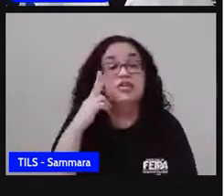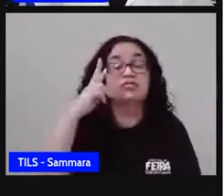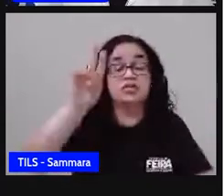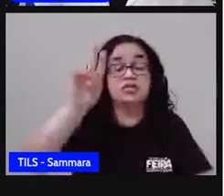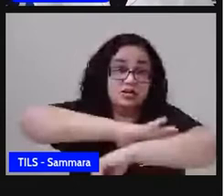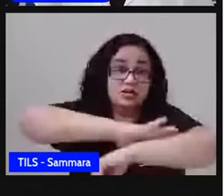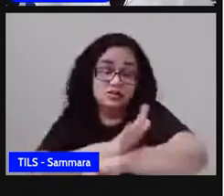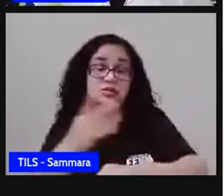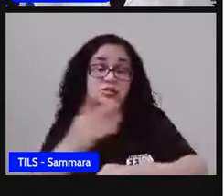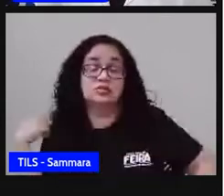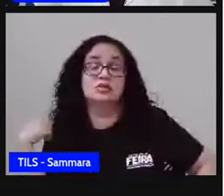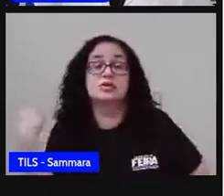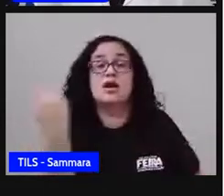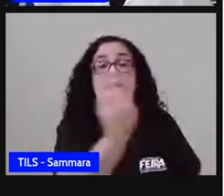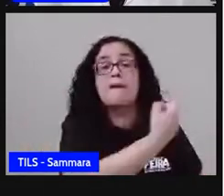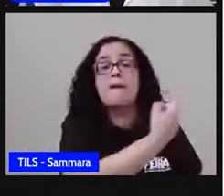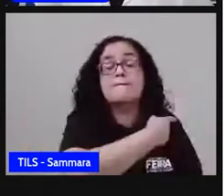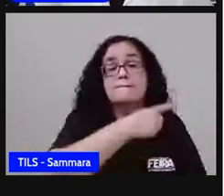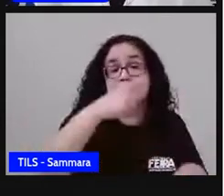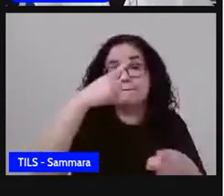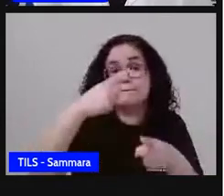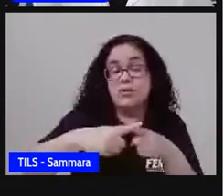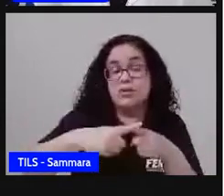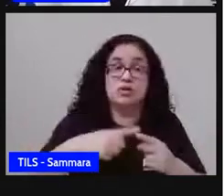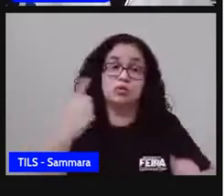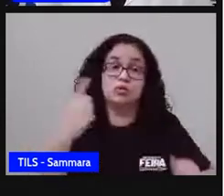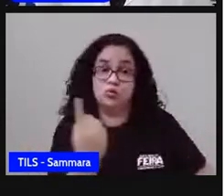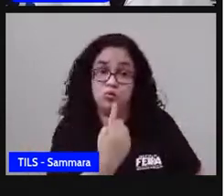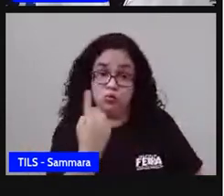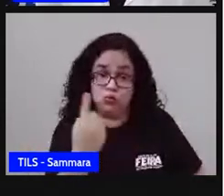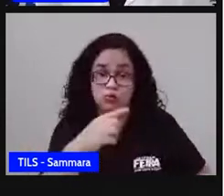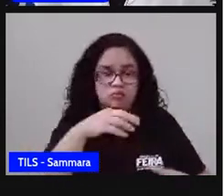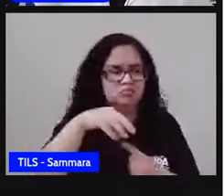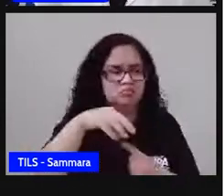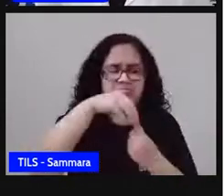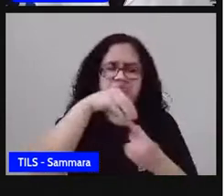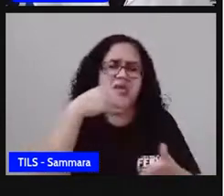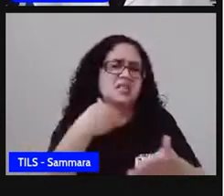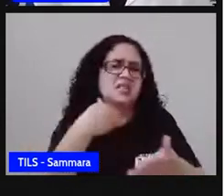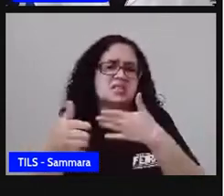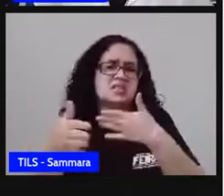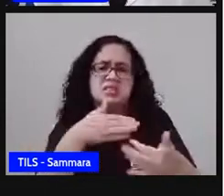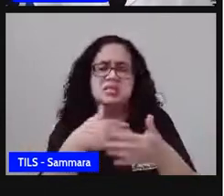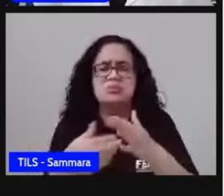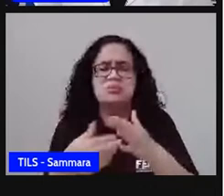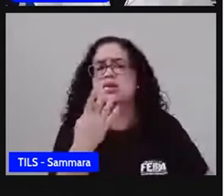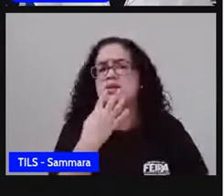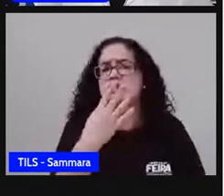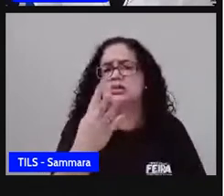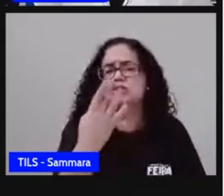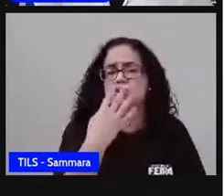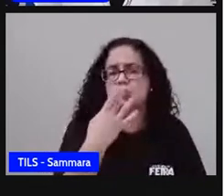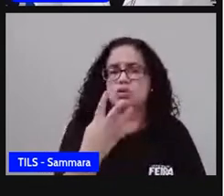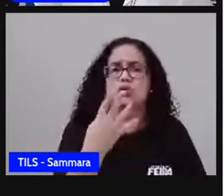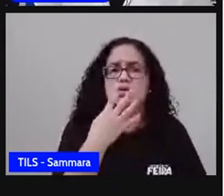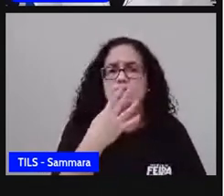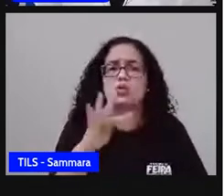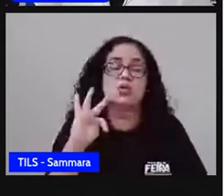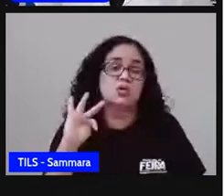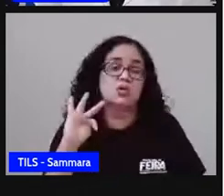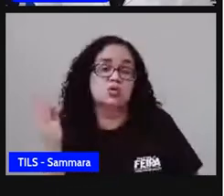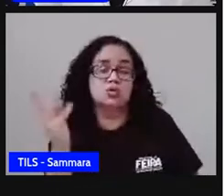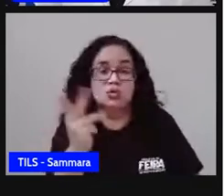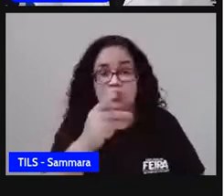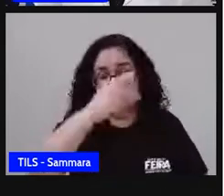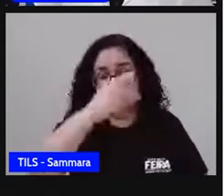está entre nós, até porque todos nós somos um, certo? Independentemente da cor da nossa pele, somos todos